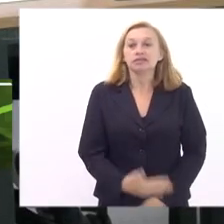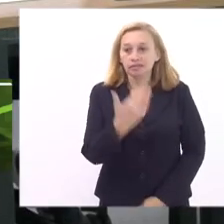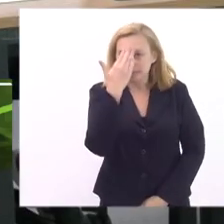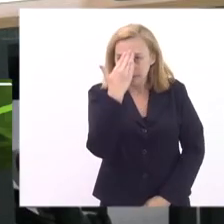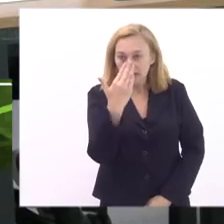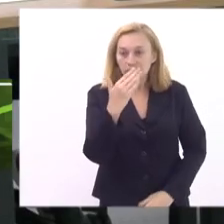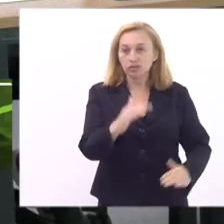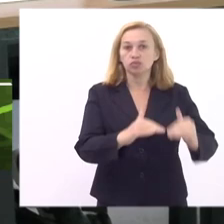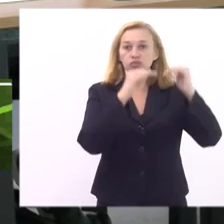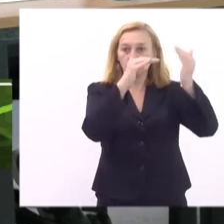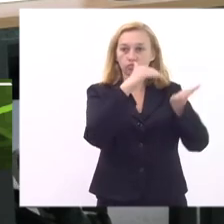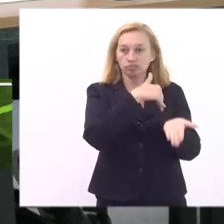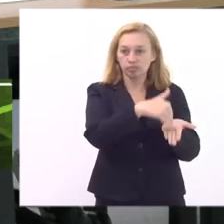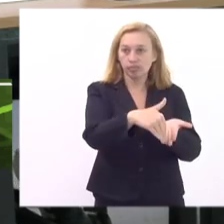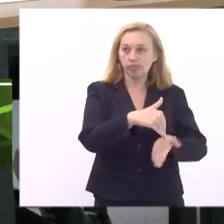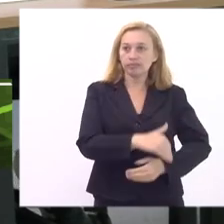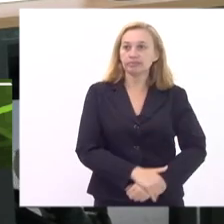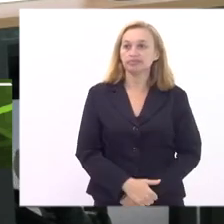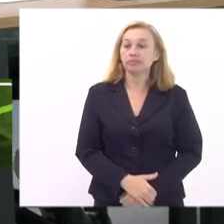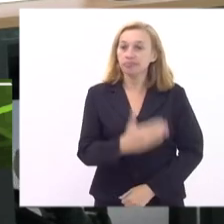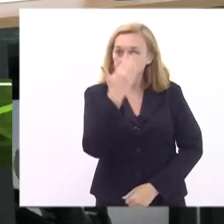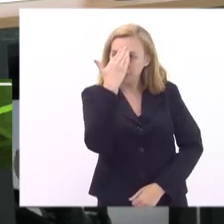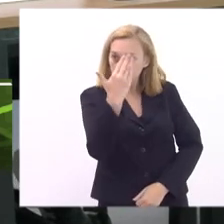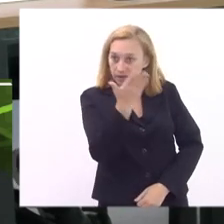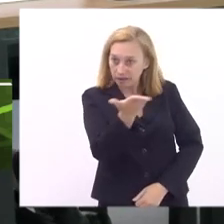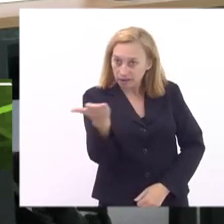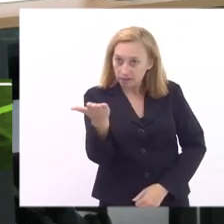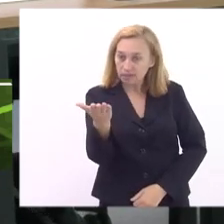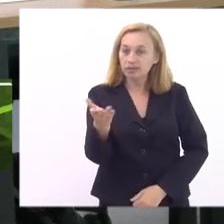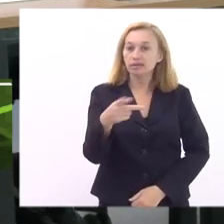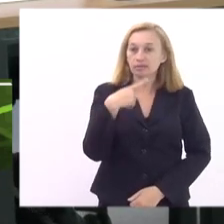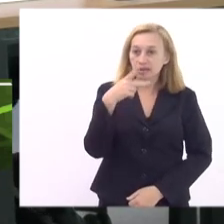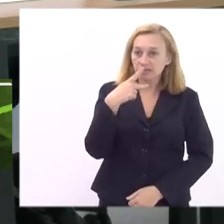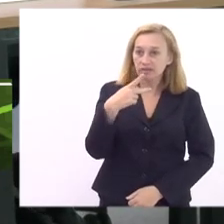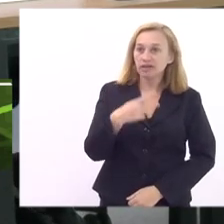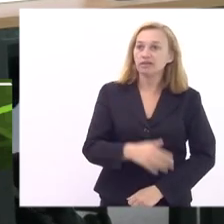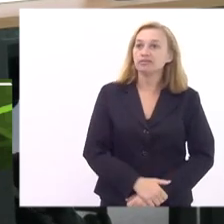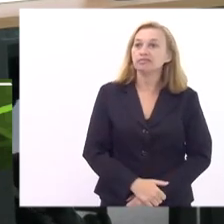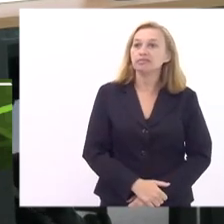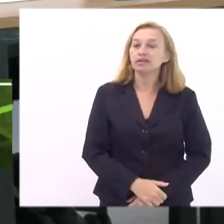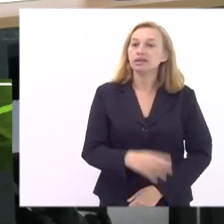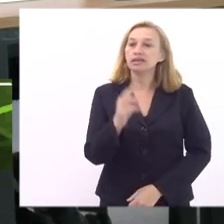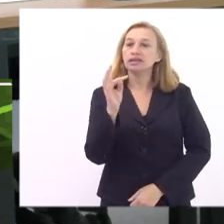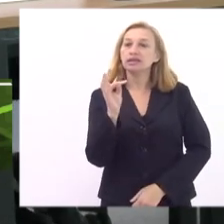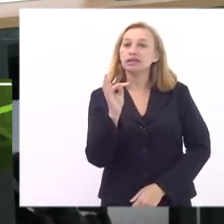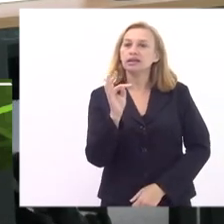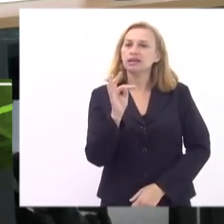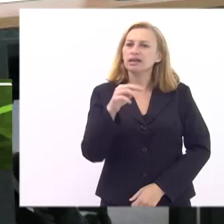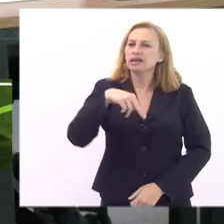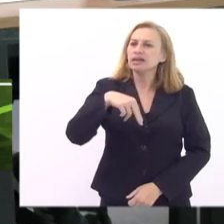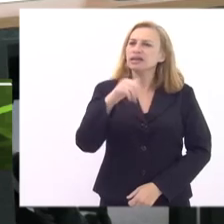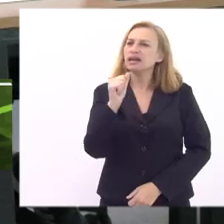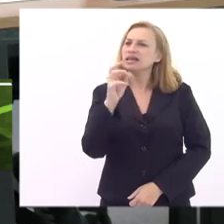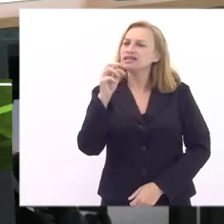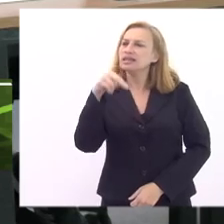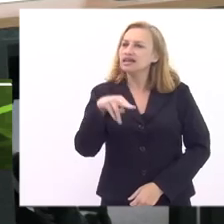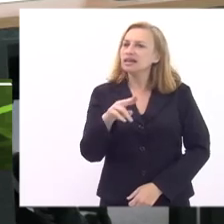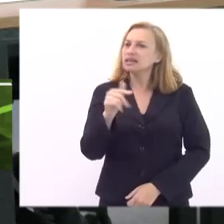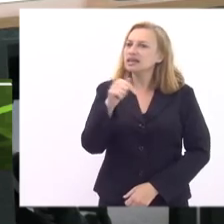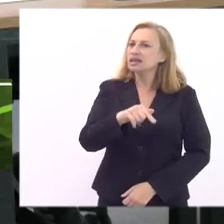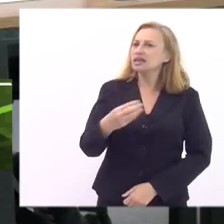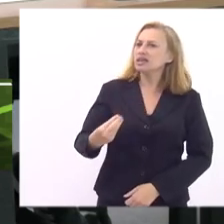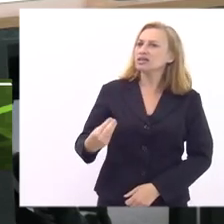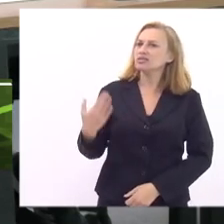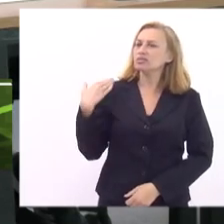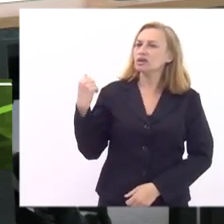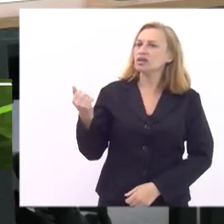obrigado subsecretário obrigado pela questão levantada o Natan está aqui do meu lado sugerindo subsecretário